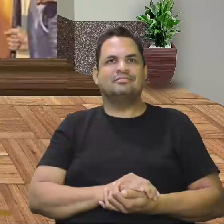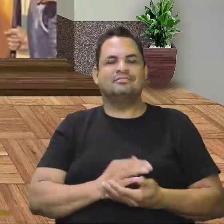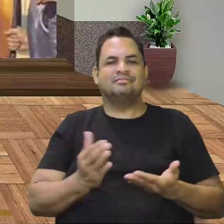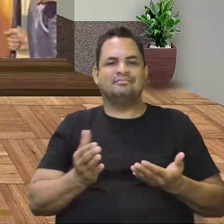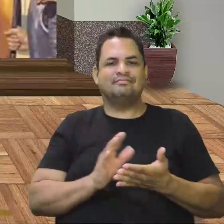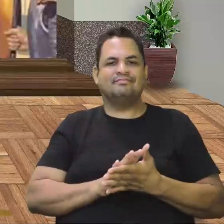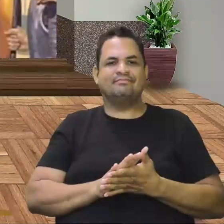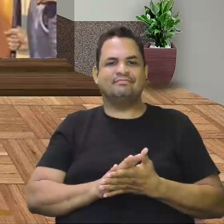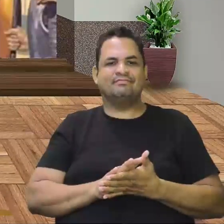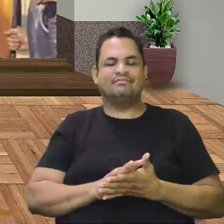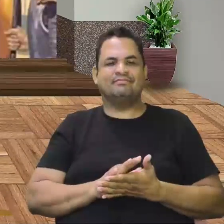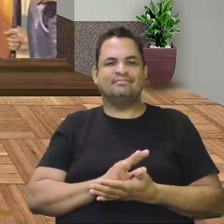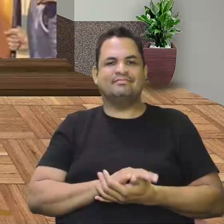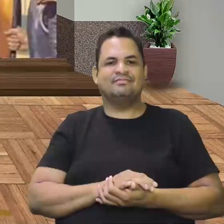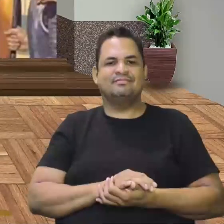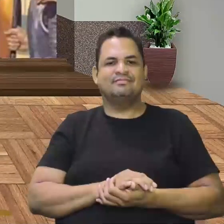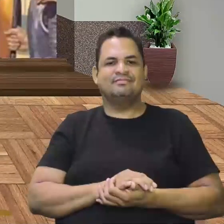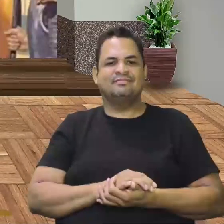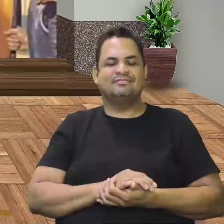salário.